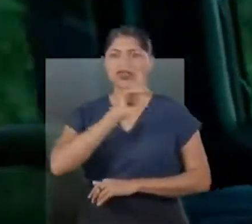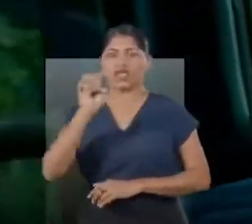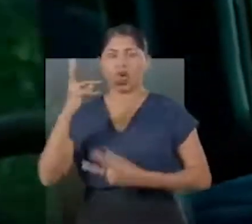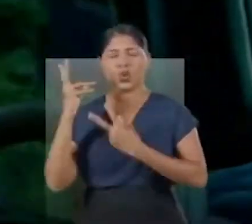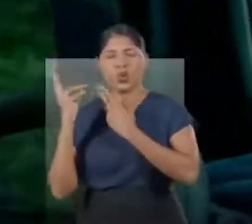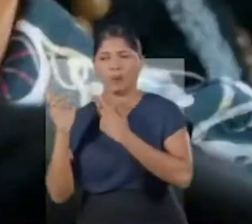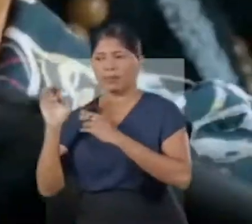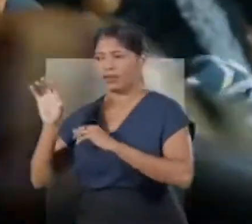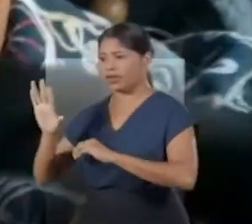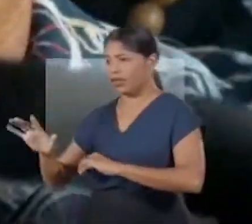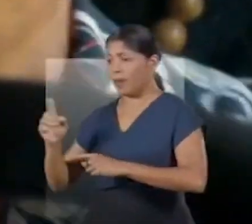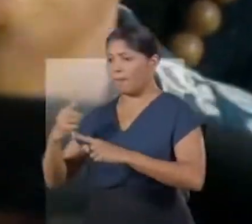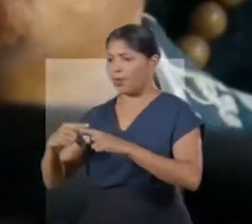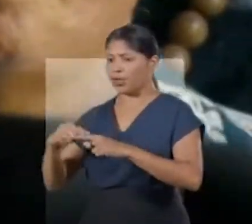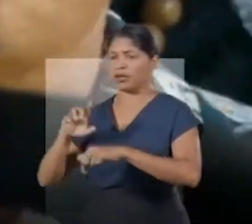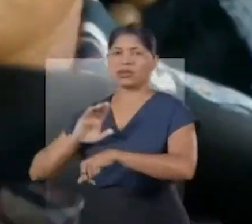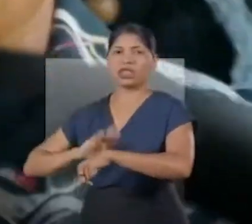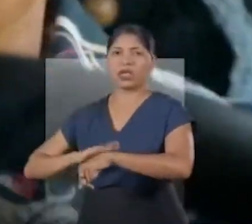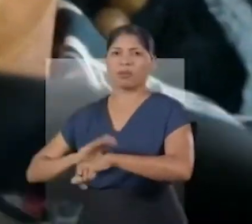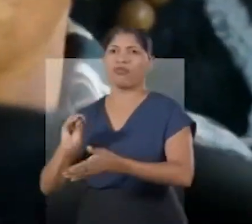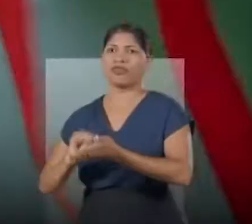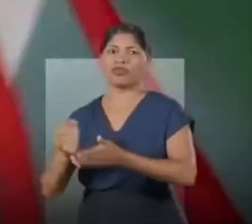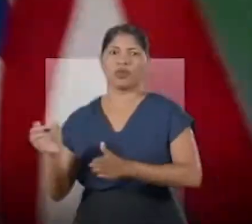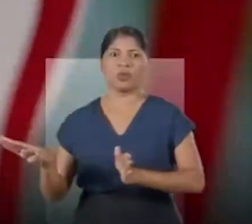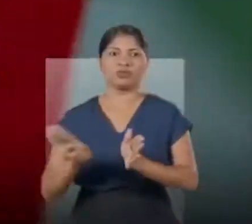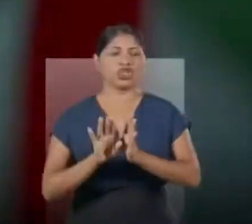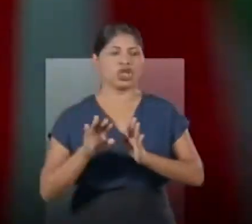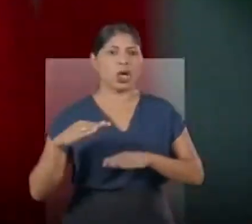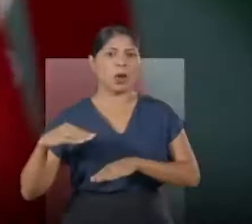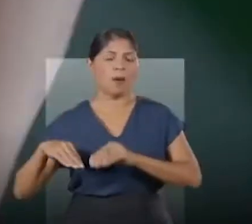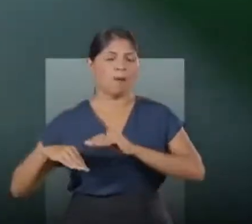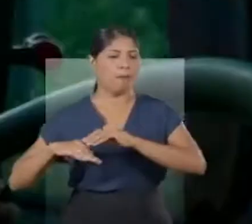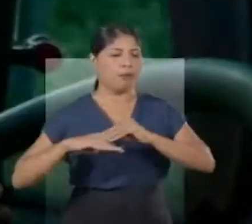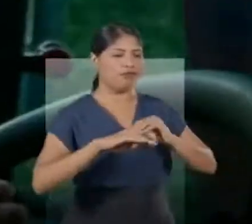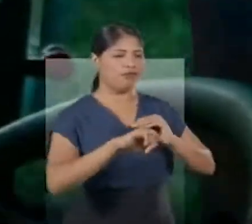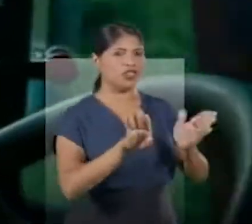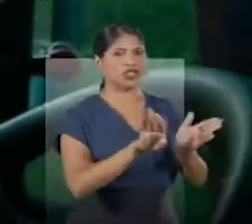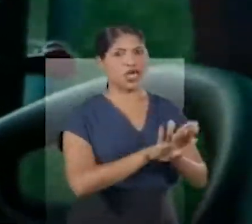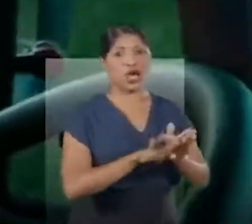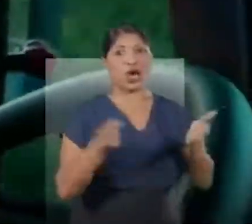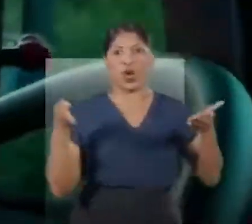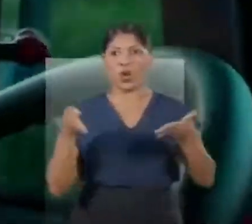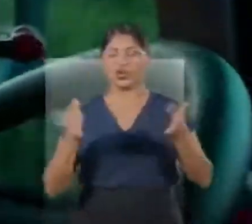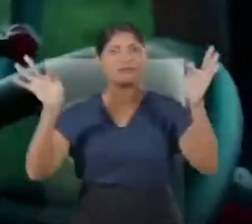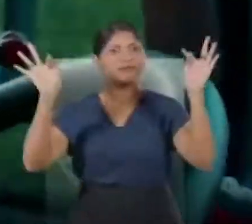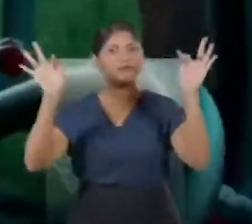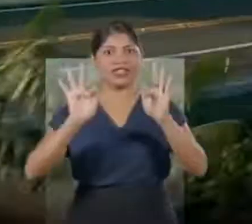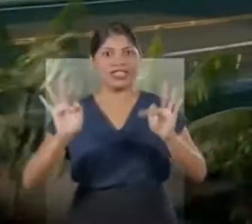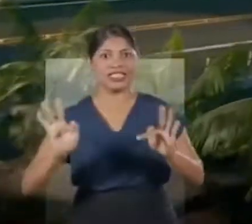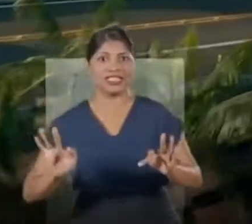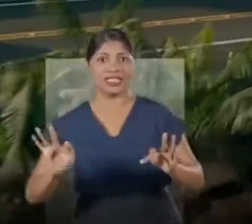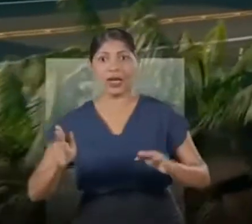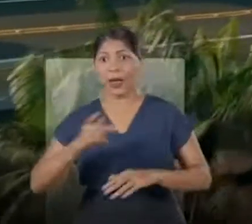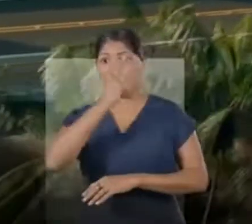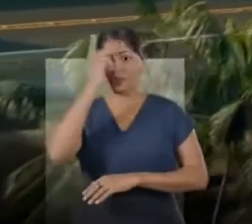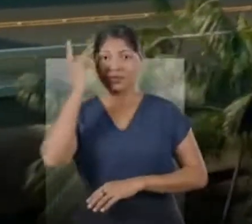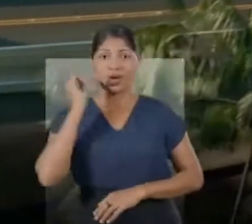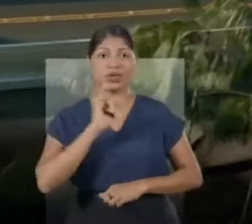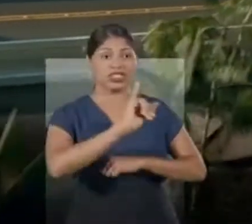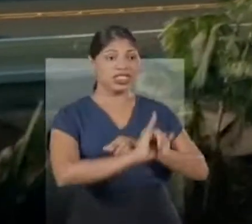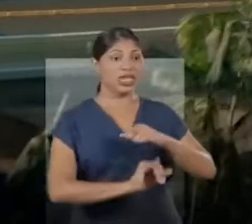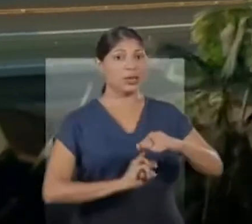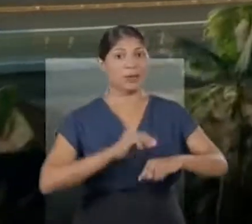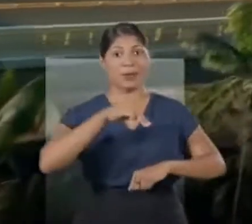de dormir desse lado daqui, porque não dava tempo de pegar a balsa de volta. Hoje, está todo mundo feliz. Tanto o pessoal de Garapé-Biri,